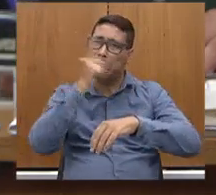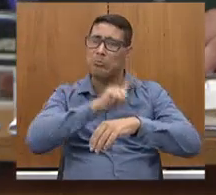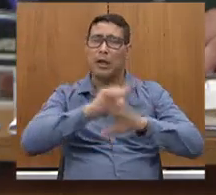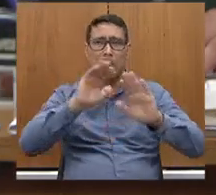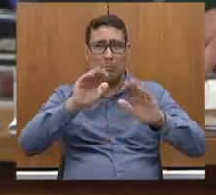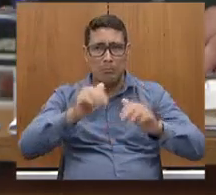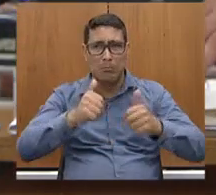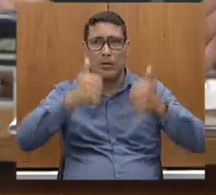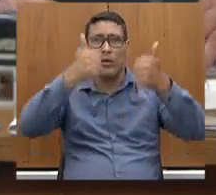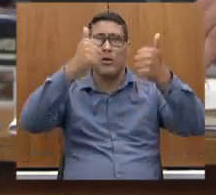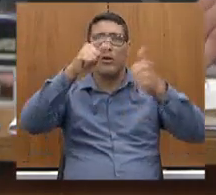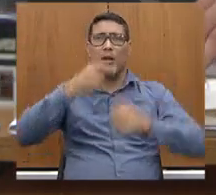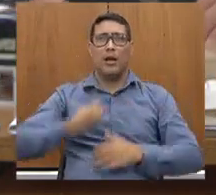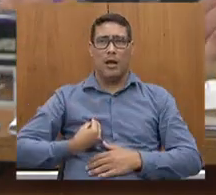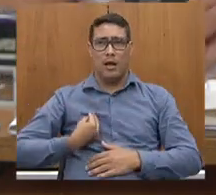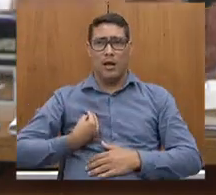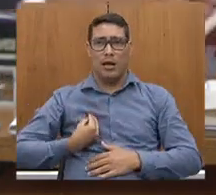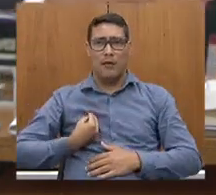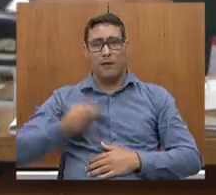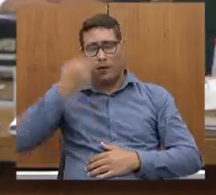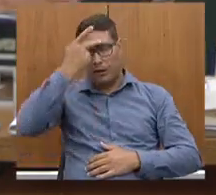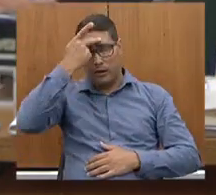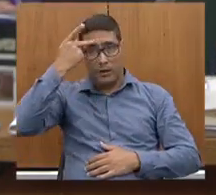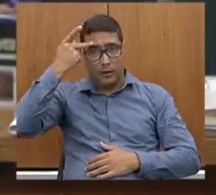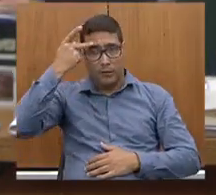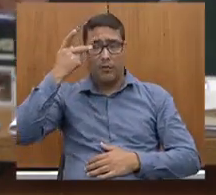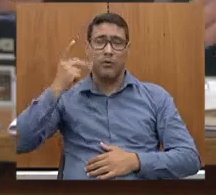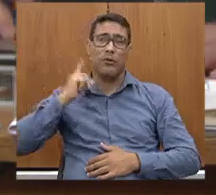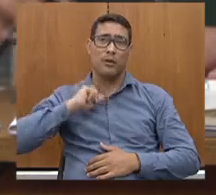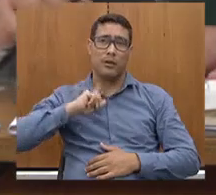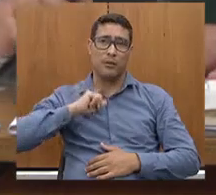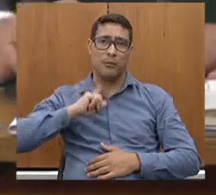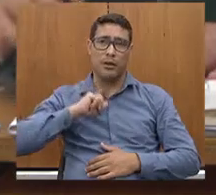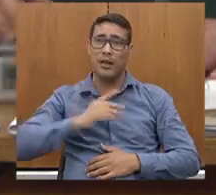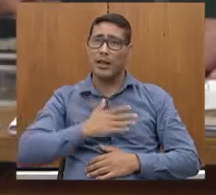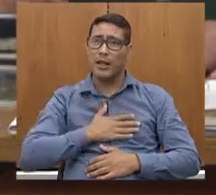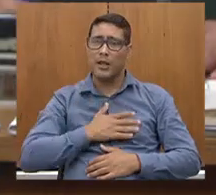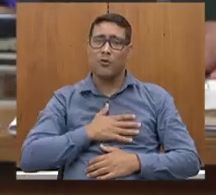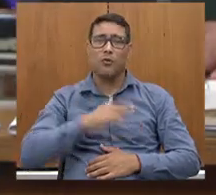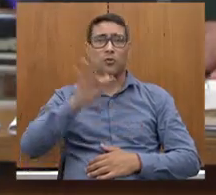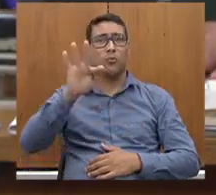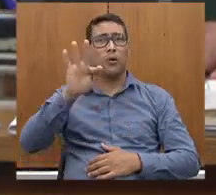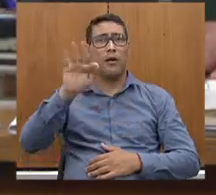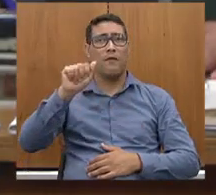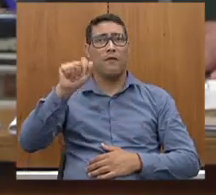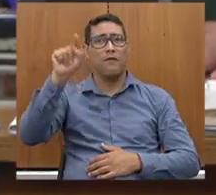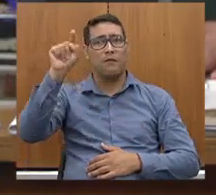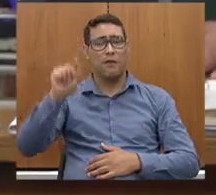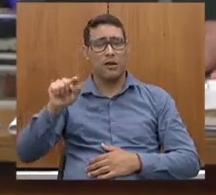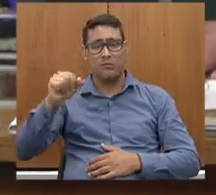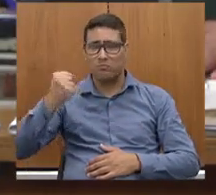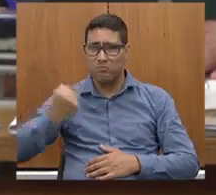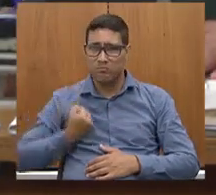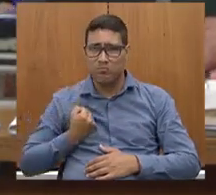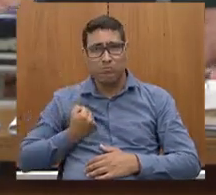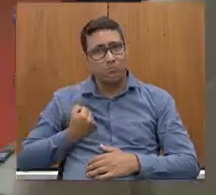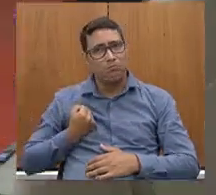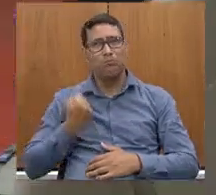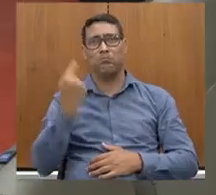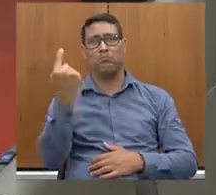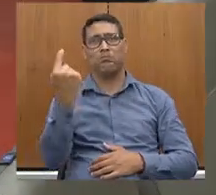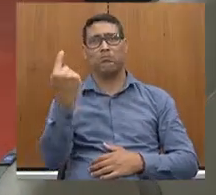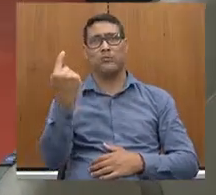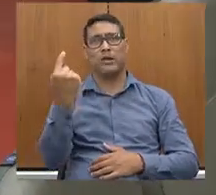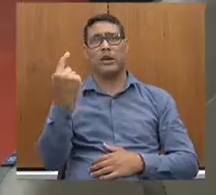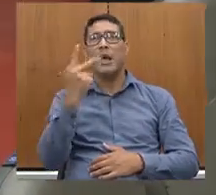melhoria da vida das pessoas em Minas Gerais. Eu sou sua fã número um. Falo isso, falo, gente, parece